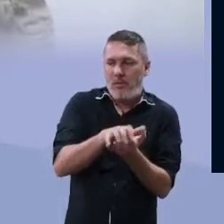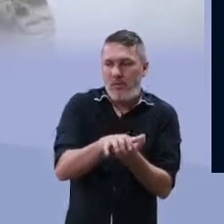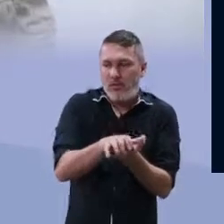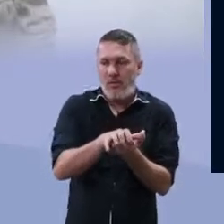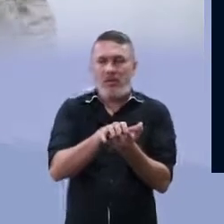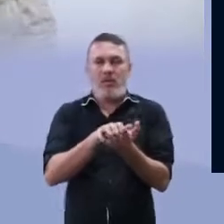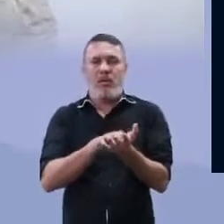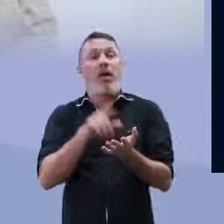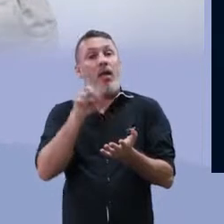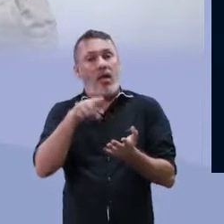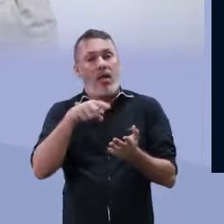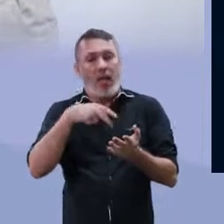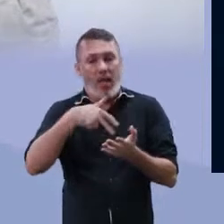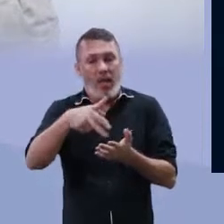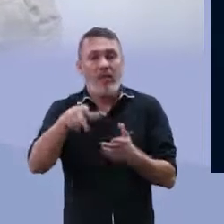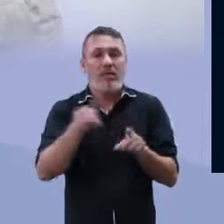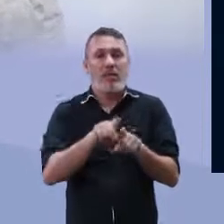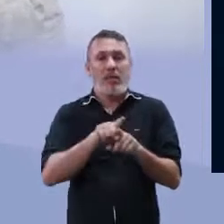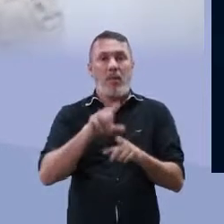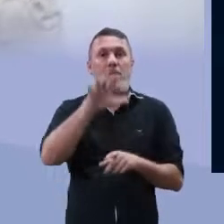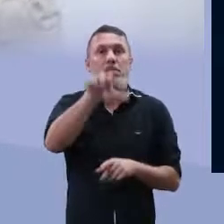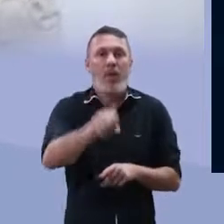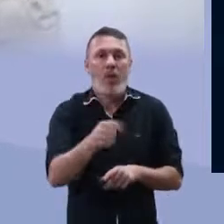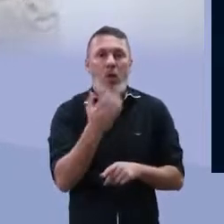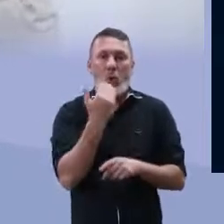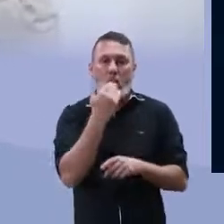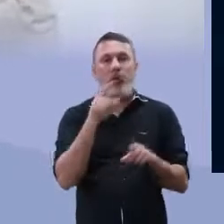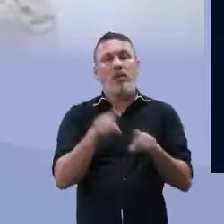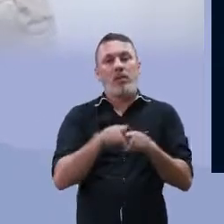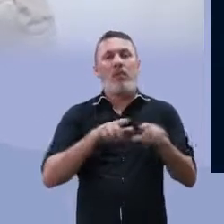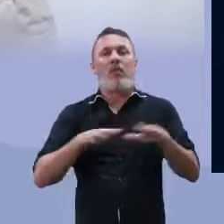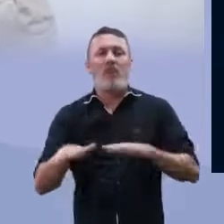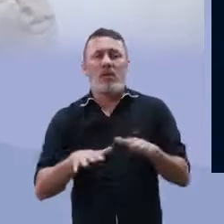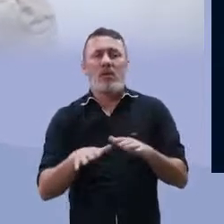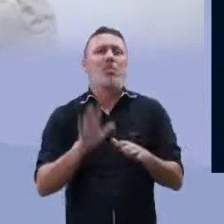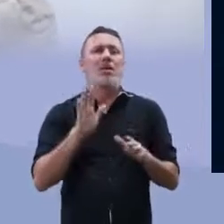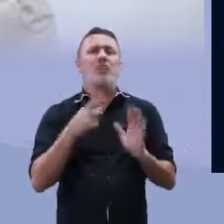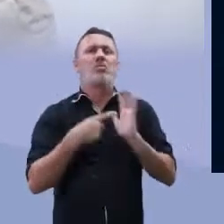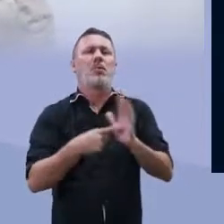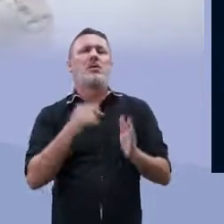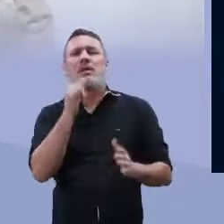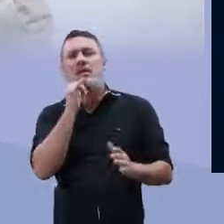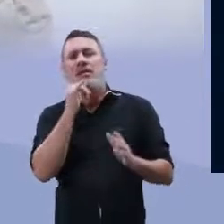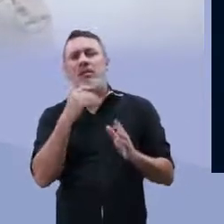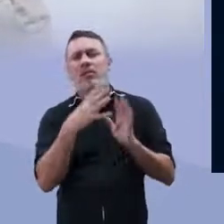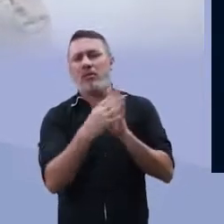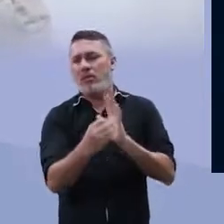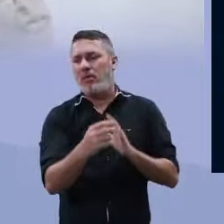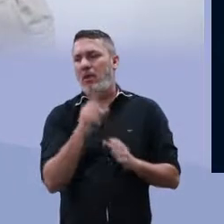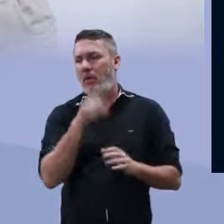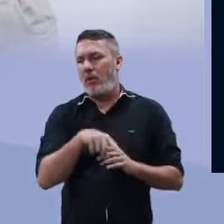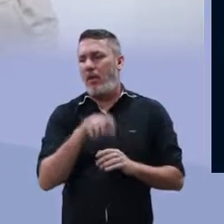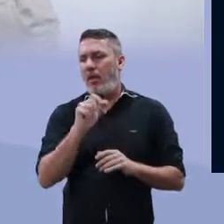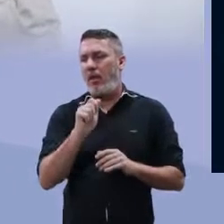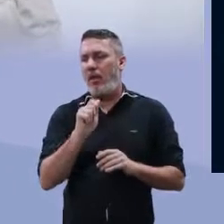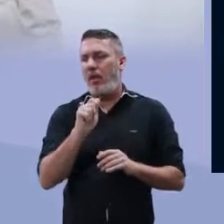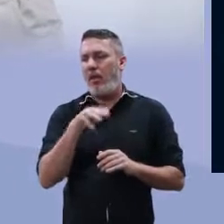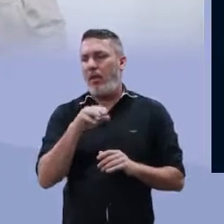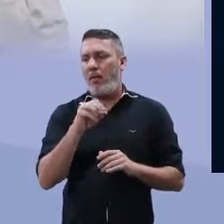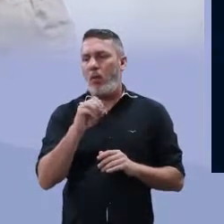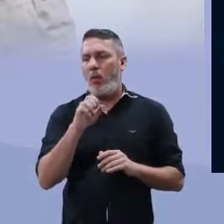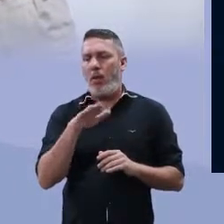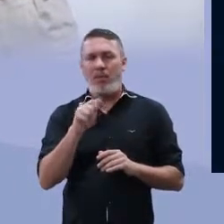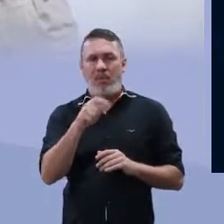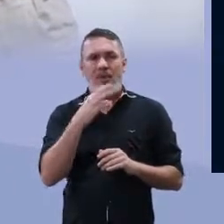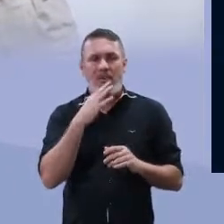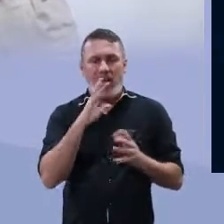o corpo. Então, vai servir tanto para a locomoção, como para a captura de alimentos. Um exemplo comum disso daí é a